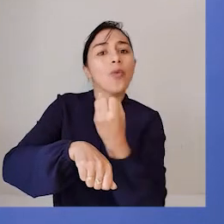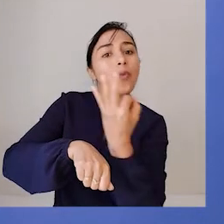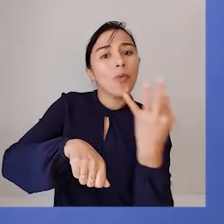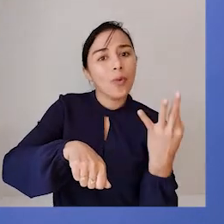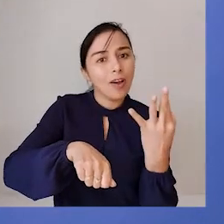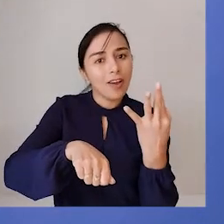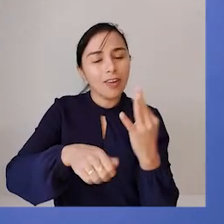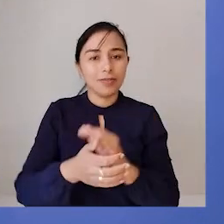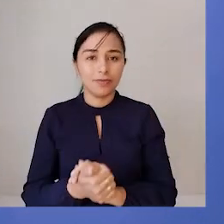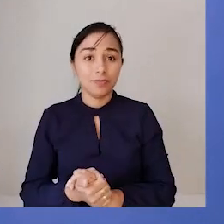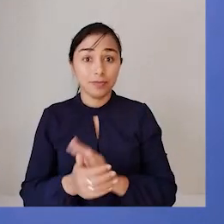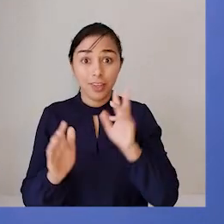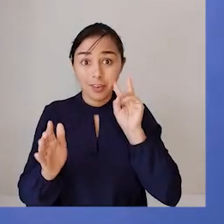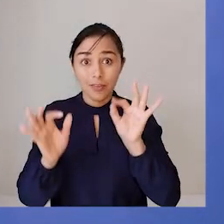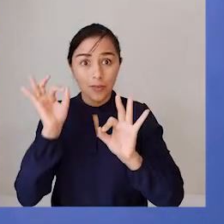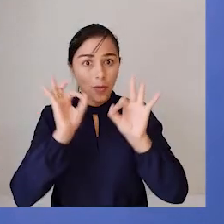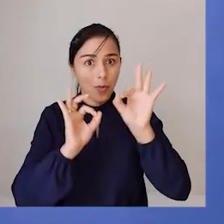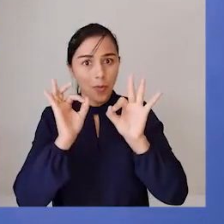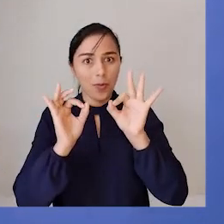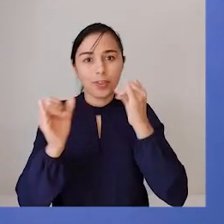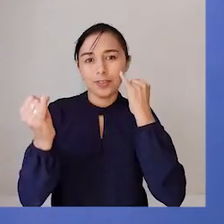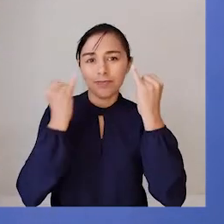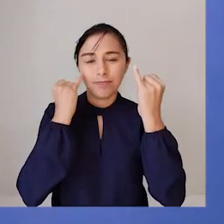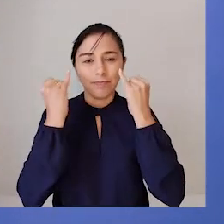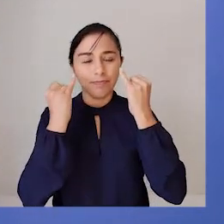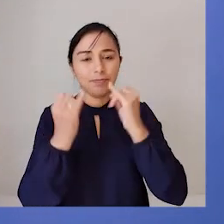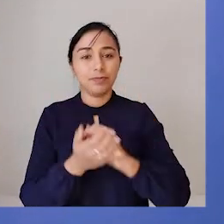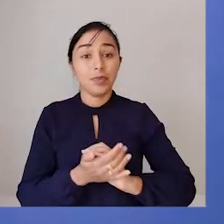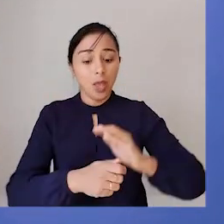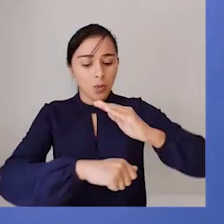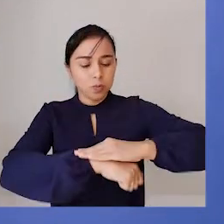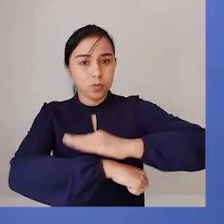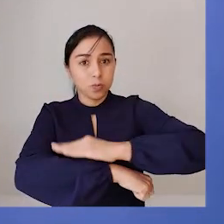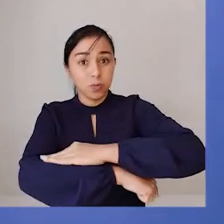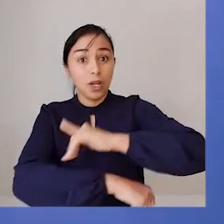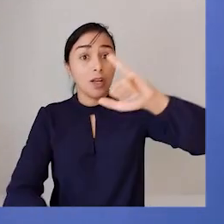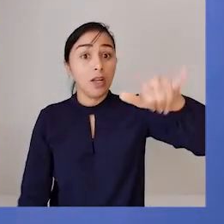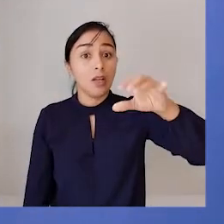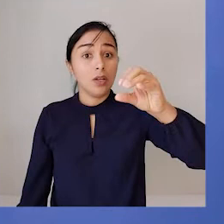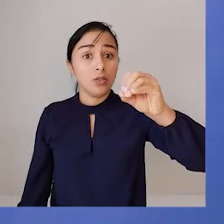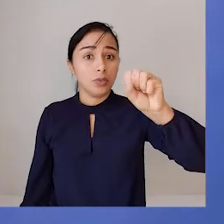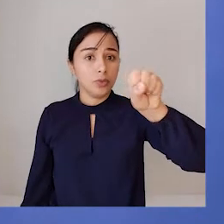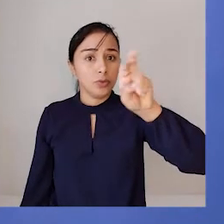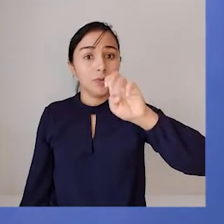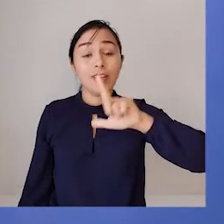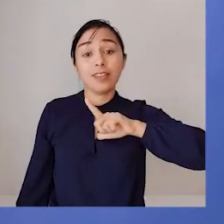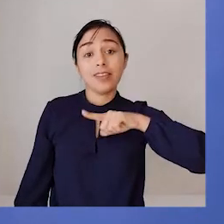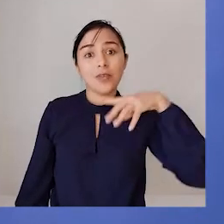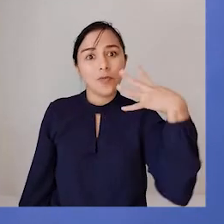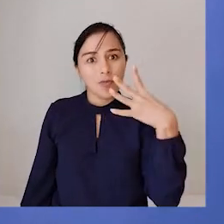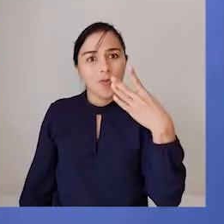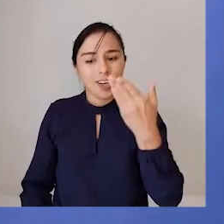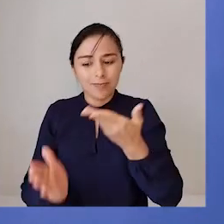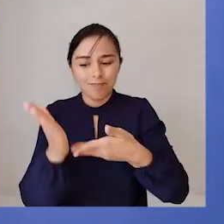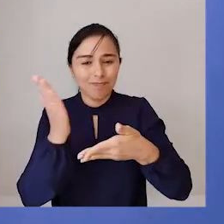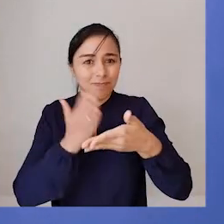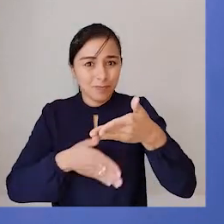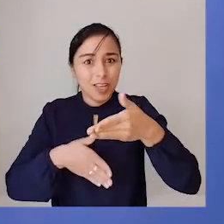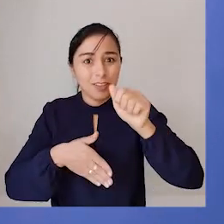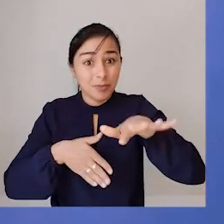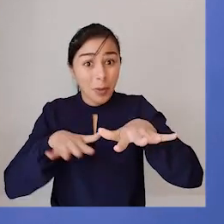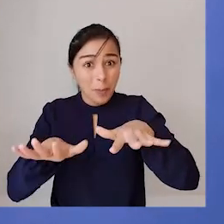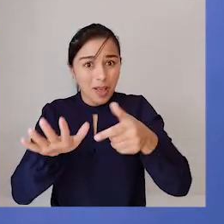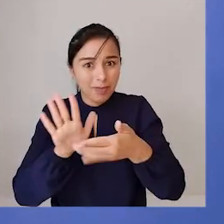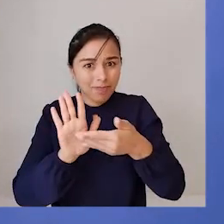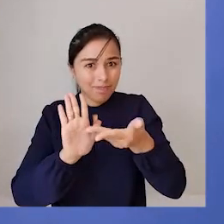-aids? Vamos localizar as informações, então. O sapo Josué tem quatro feridas no pé. Vamos lá. Então, nós